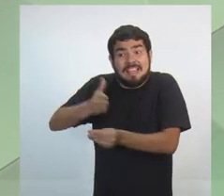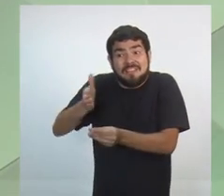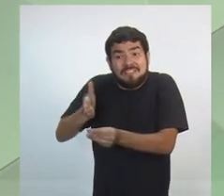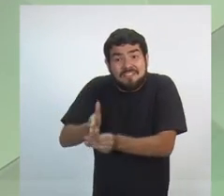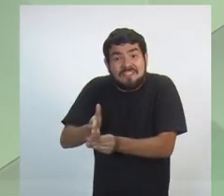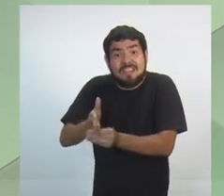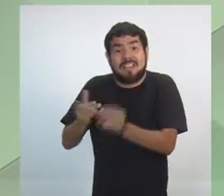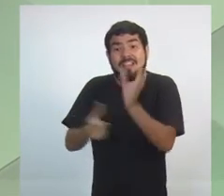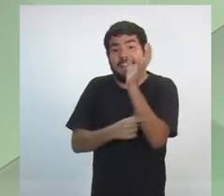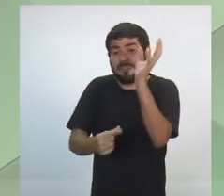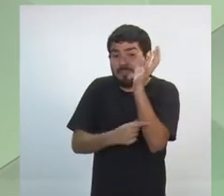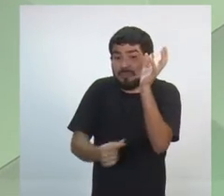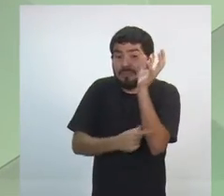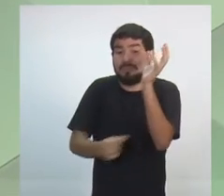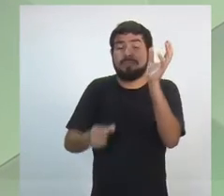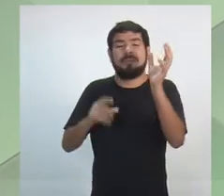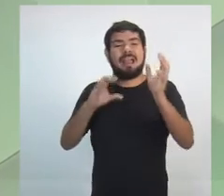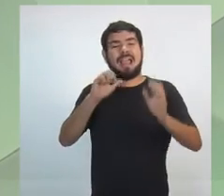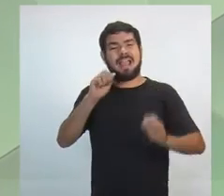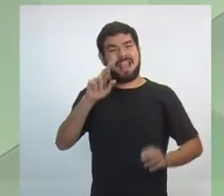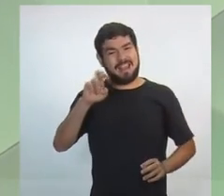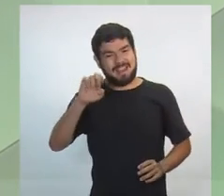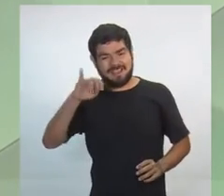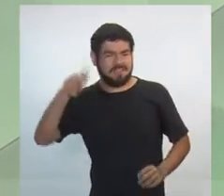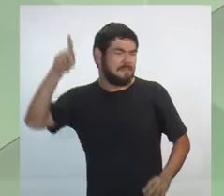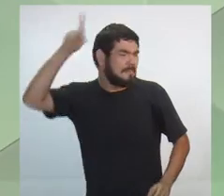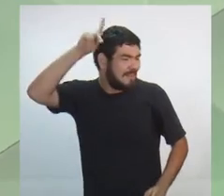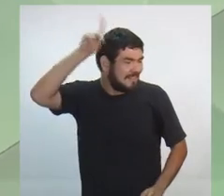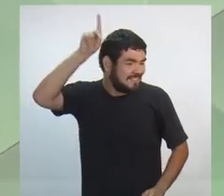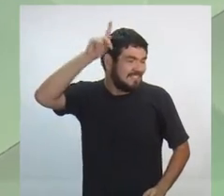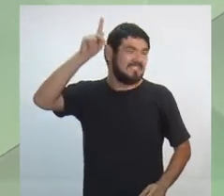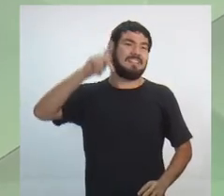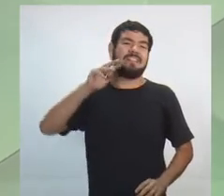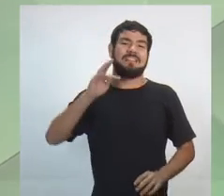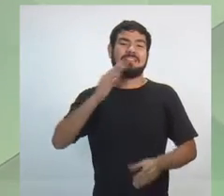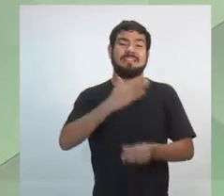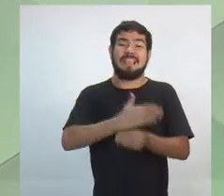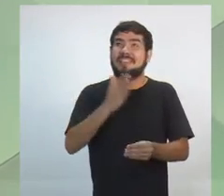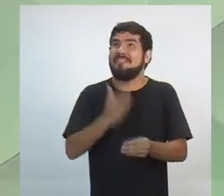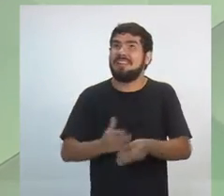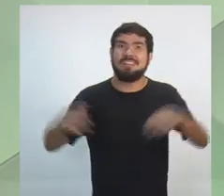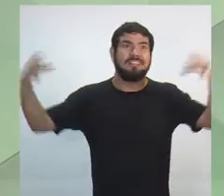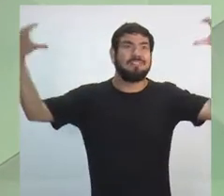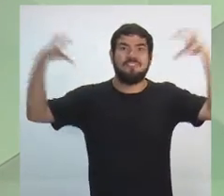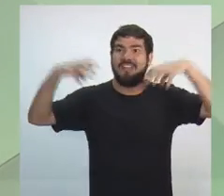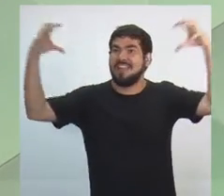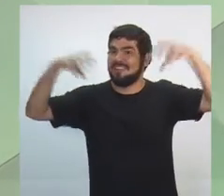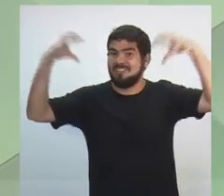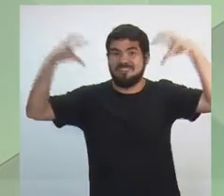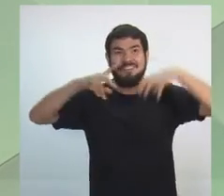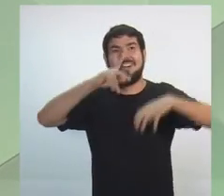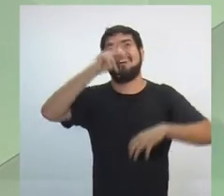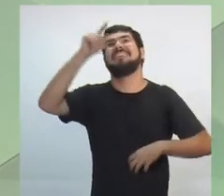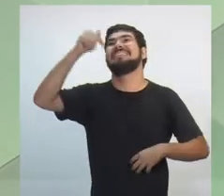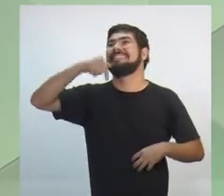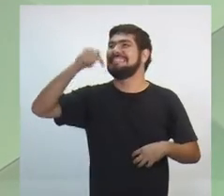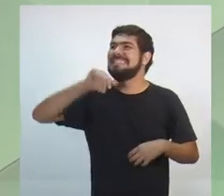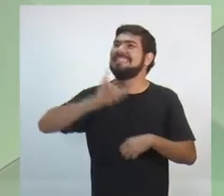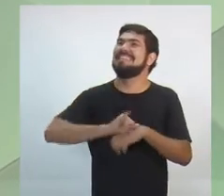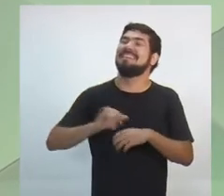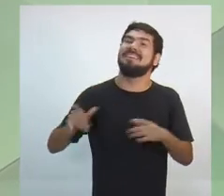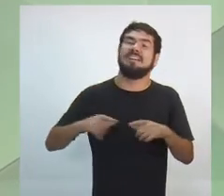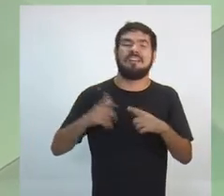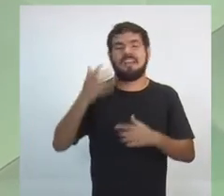Careiro da Várzea, Cacau Pereira, Manaquiri, Parintins, Paricatuba, Tefé. Está chovendo e está chovendo forte aqui na nossa capital.